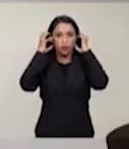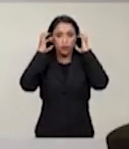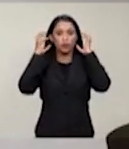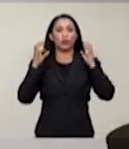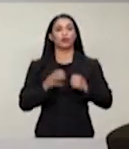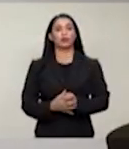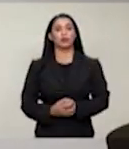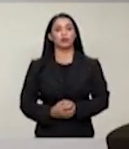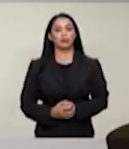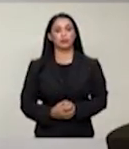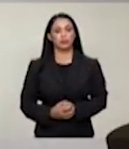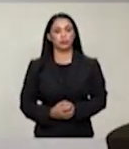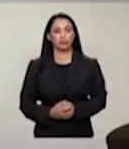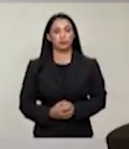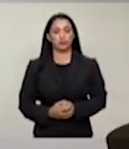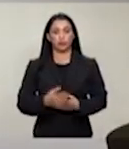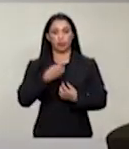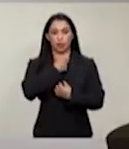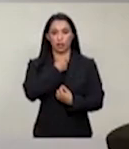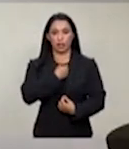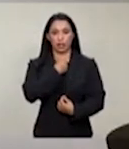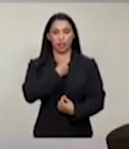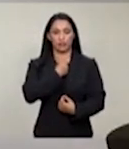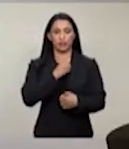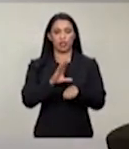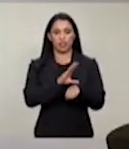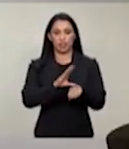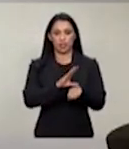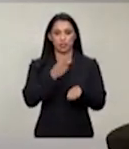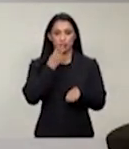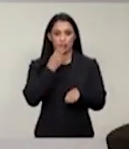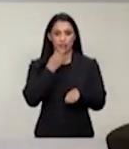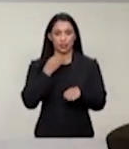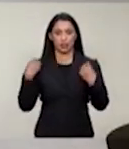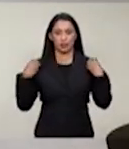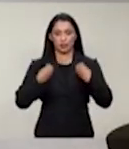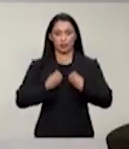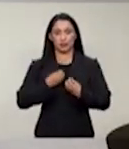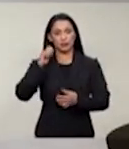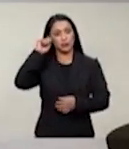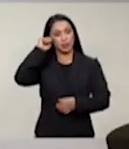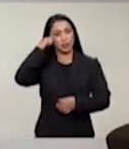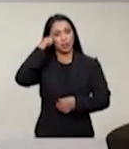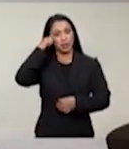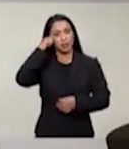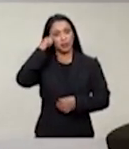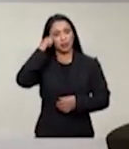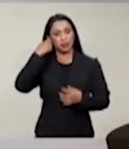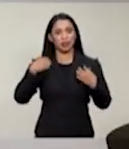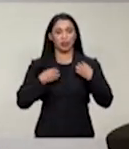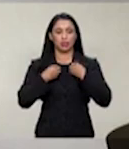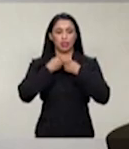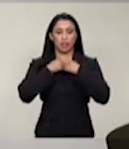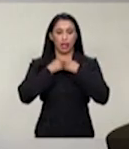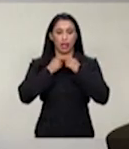estou usando gravata cinza, paletó preto e camisa cinza.